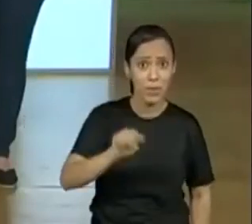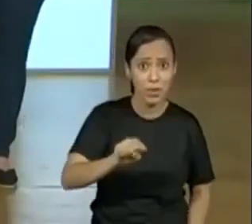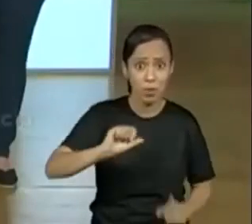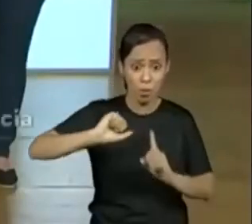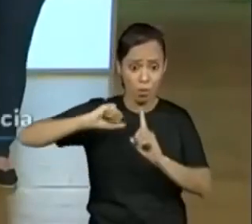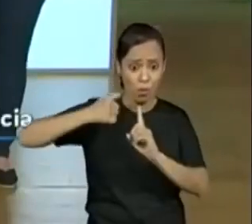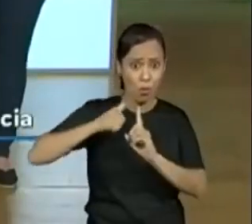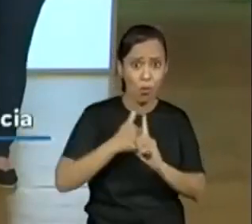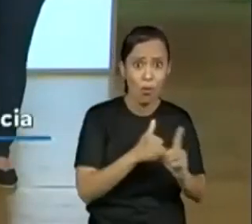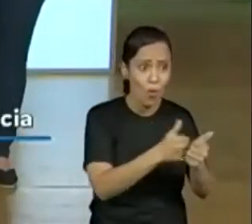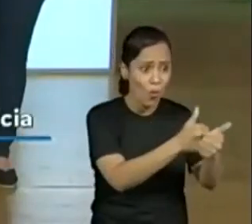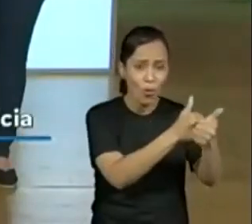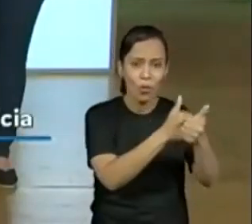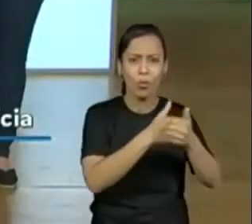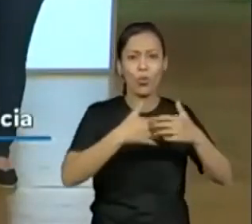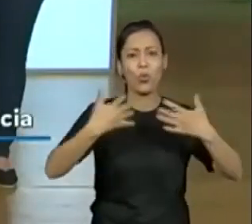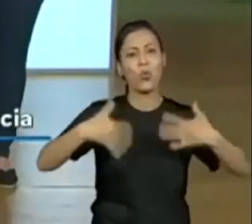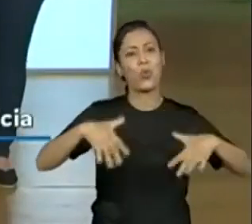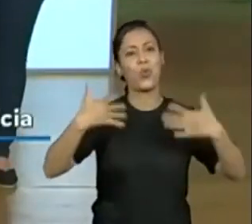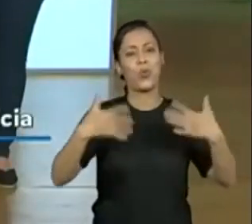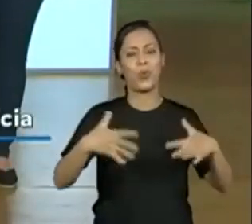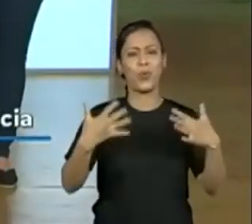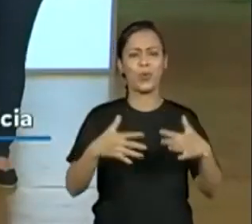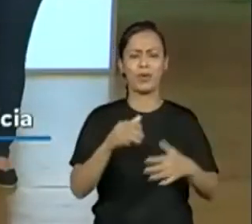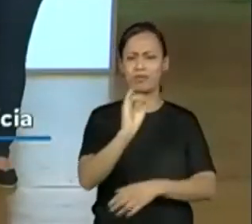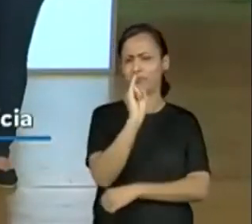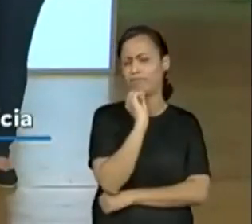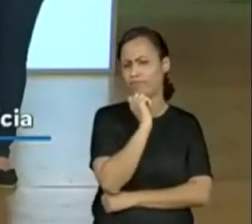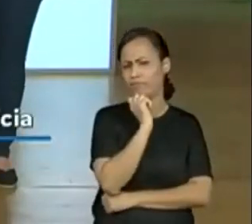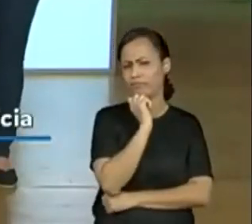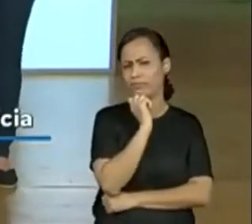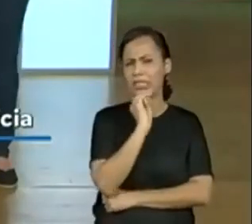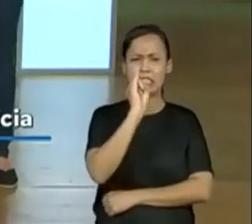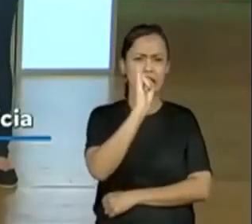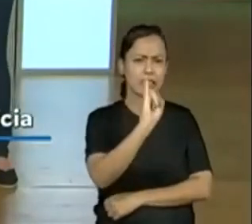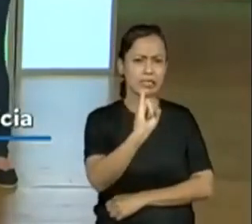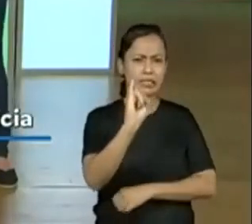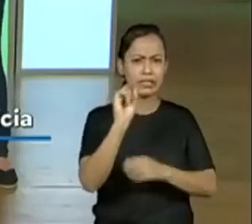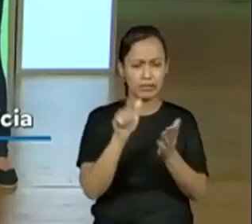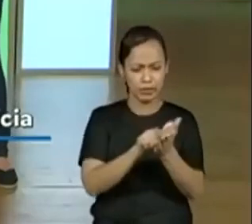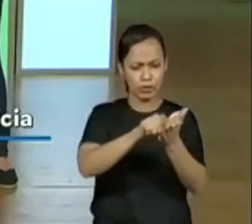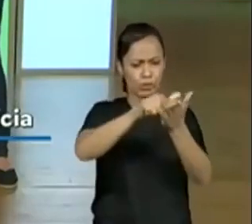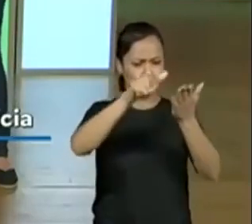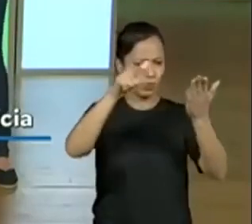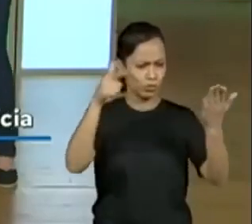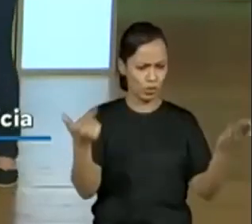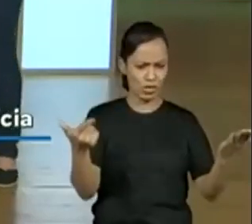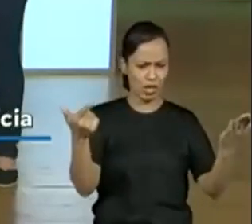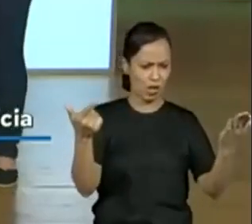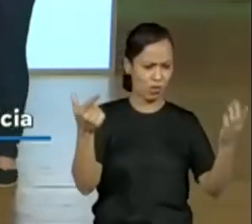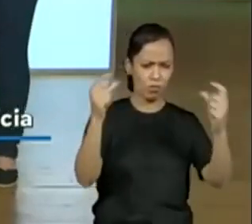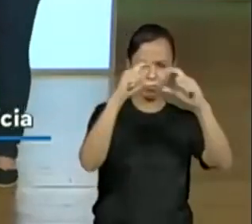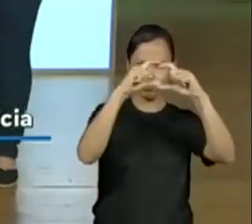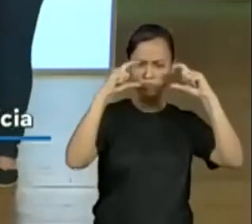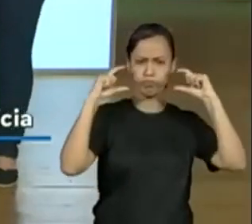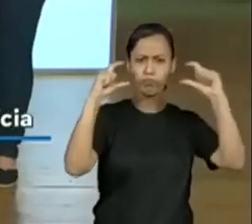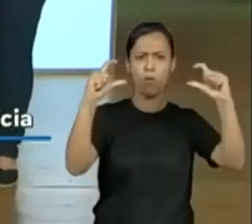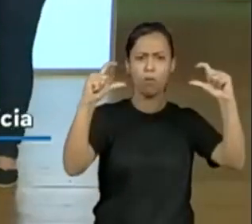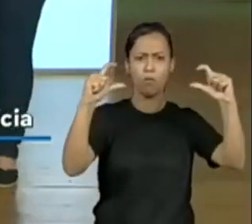jornal aí, o que será que te remeteria a essa manchete? Aqui, Sobre o que